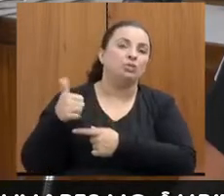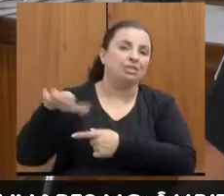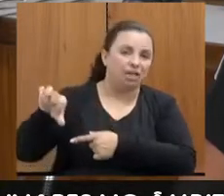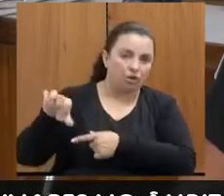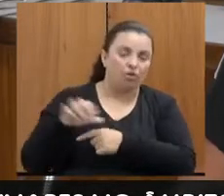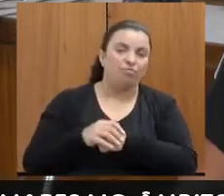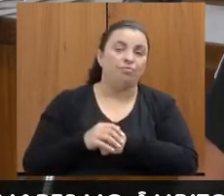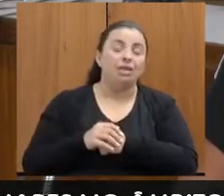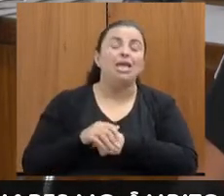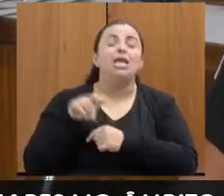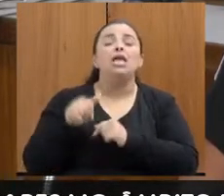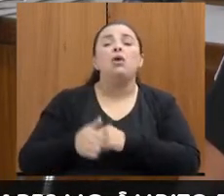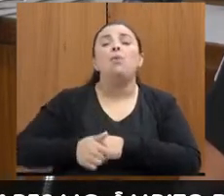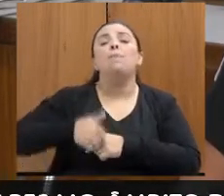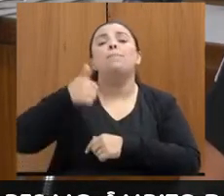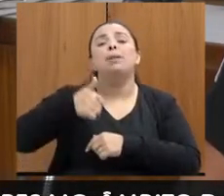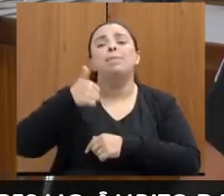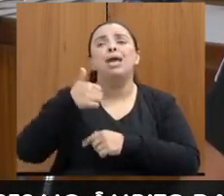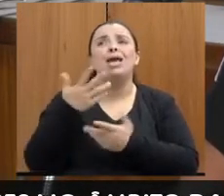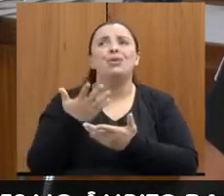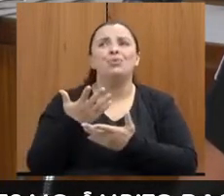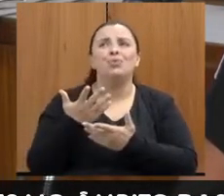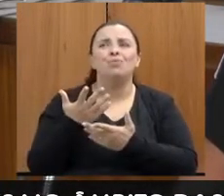fazendo favor. O próximo.